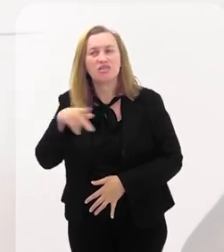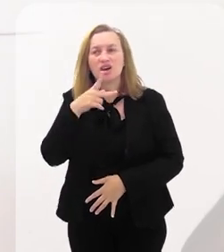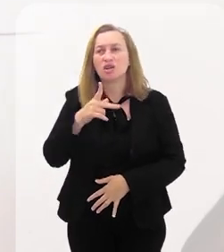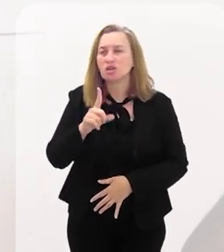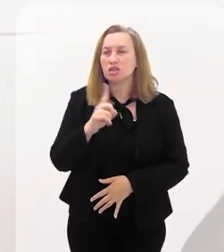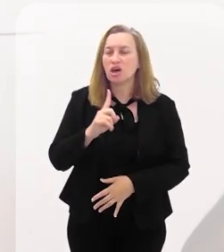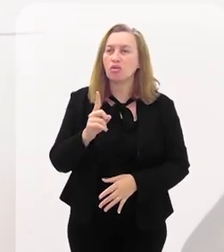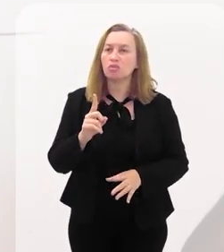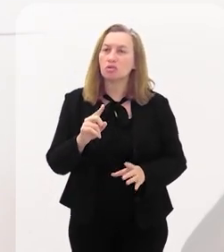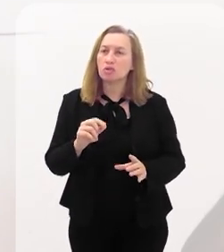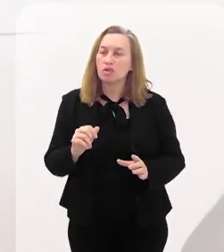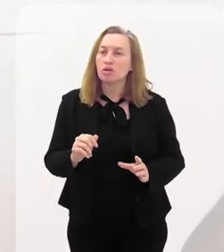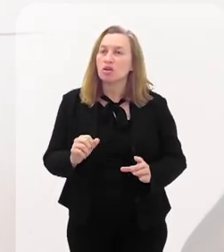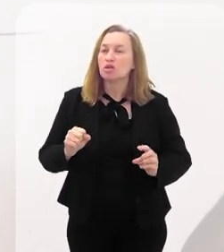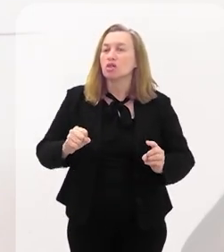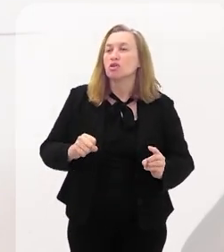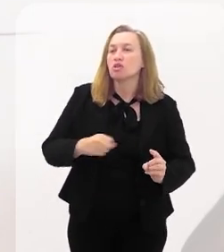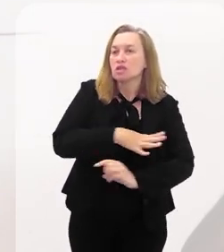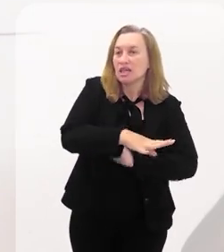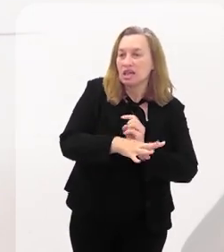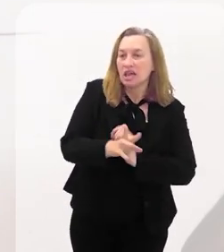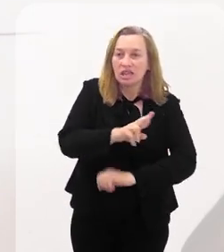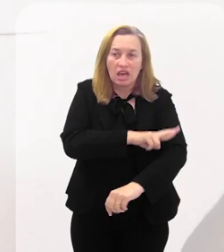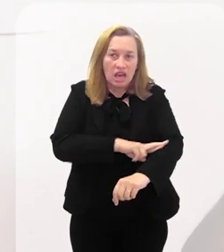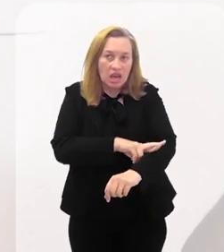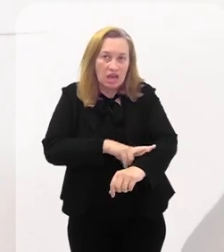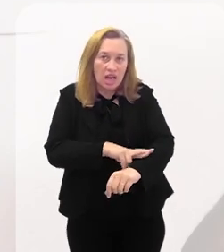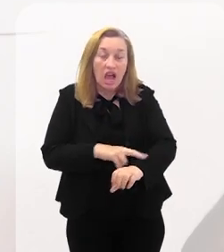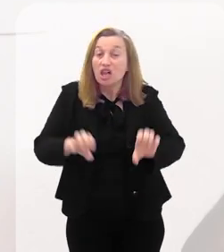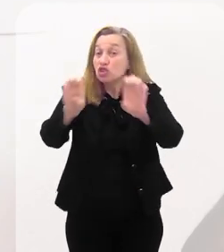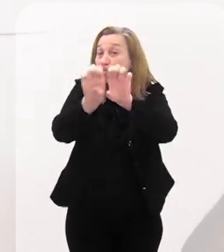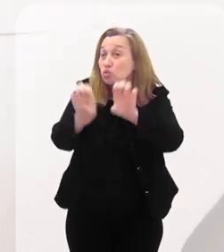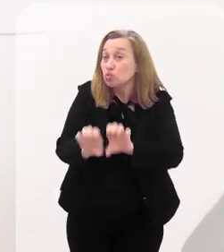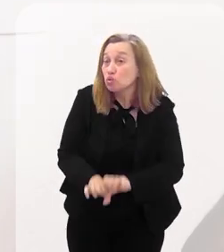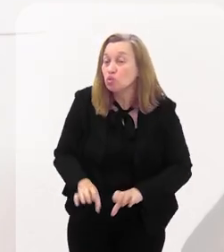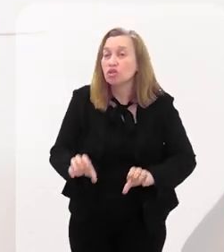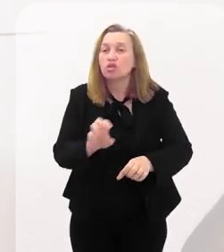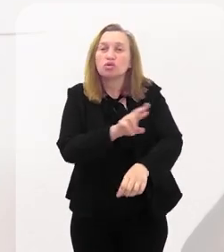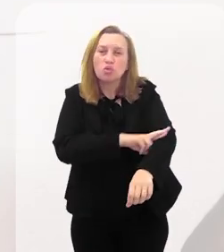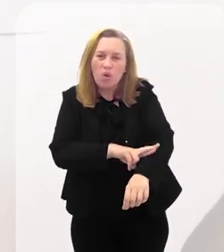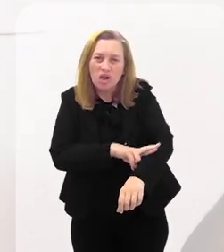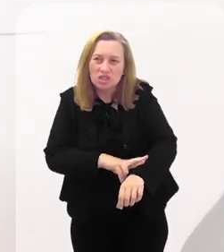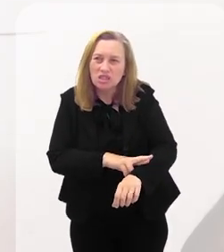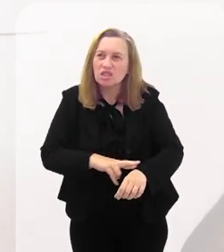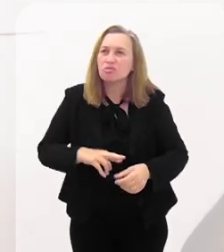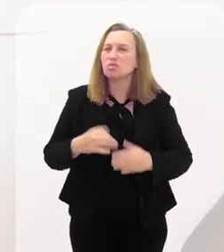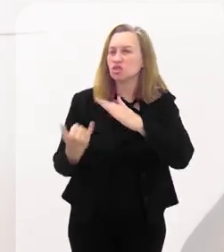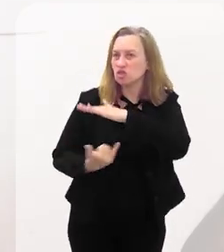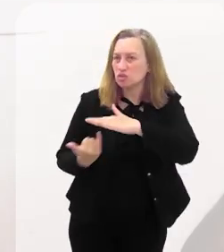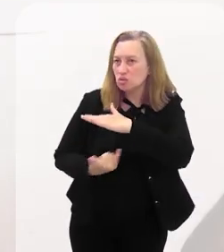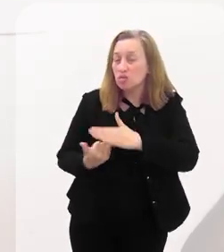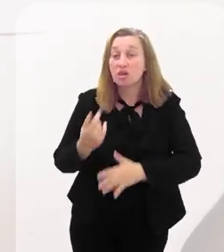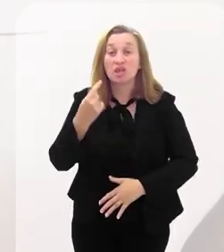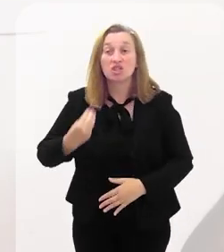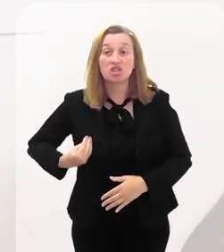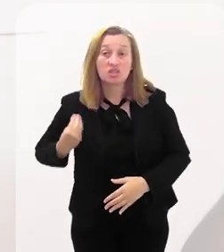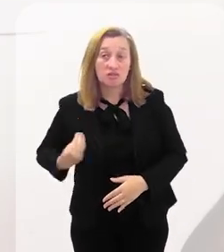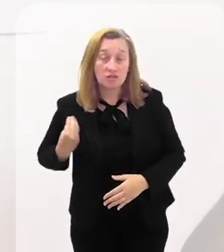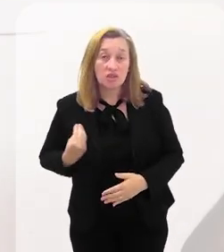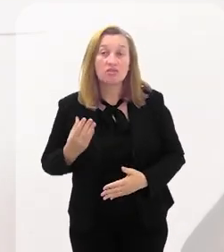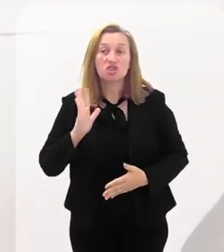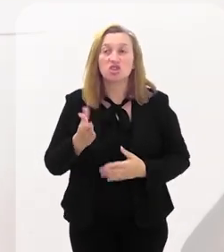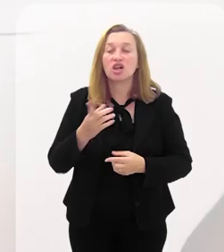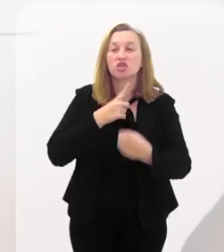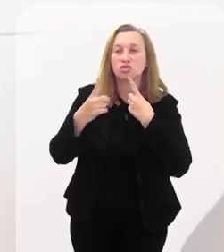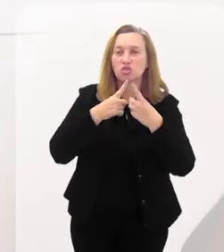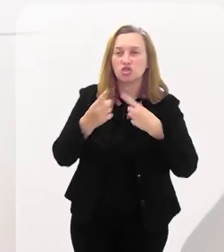somos uma sociedade racista, e a questão de fundo, a estrutura do racismo institucional, que a gente vive, inclusive,